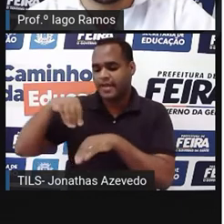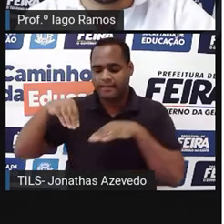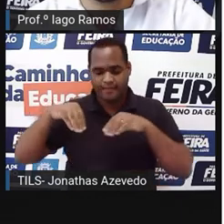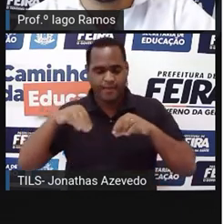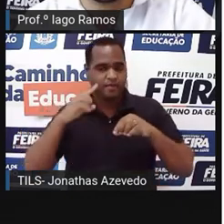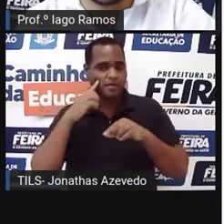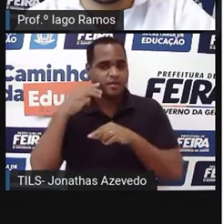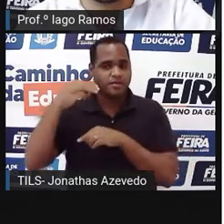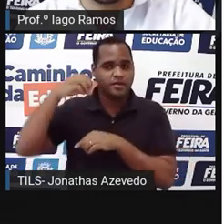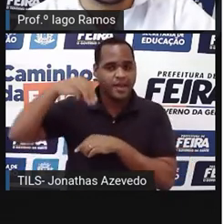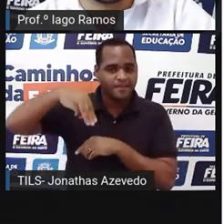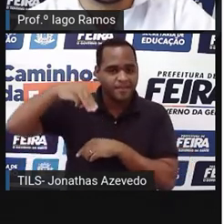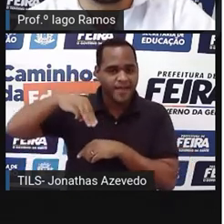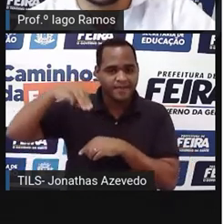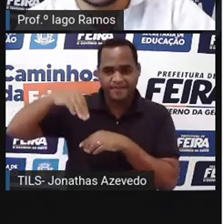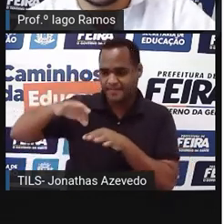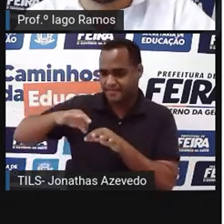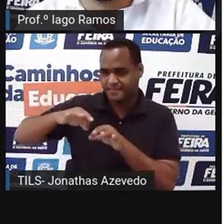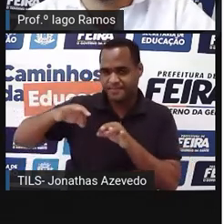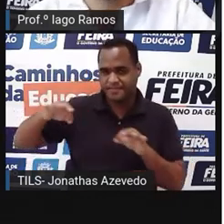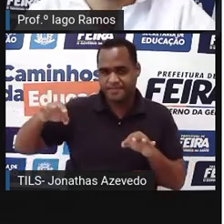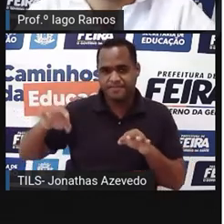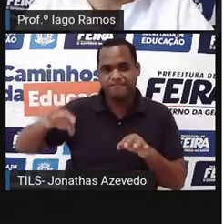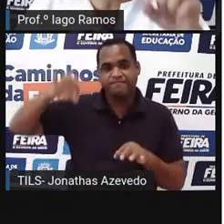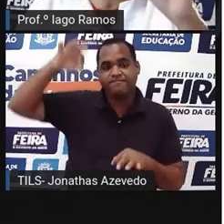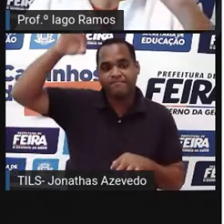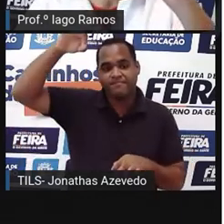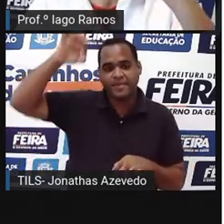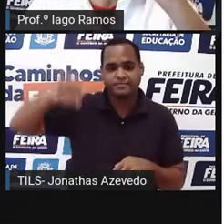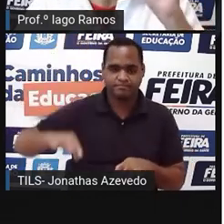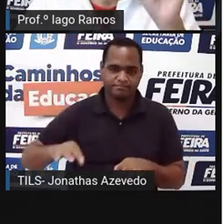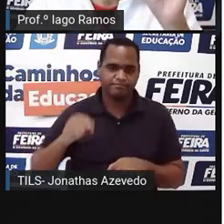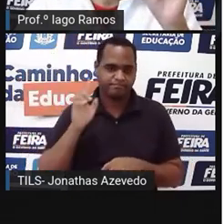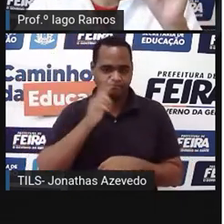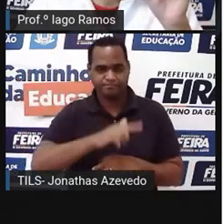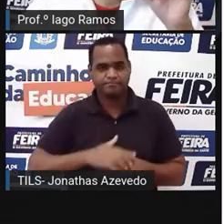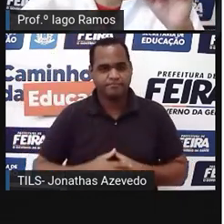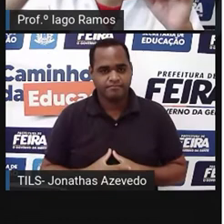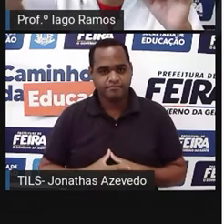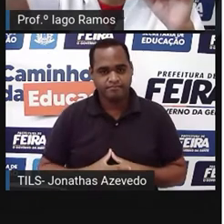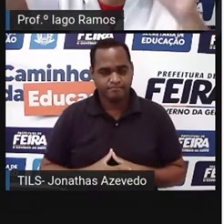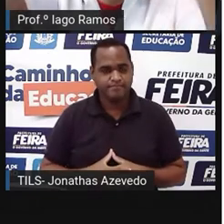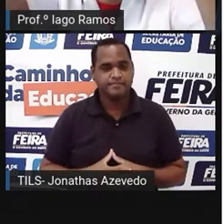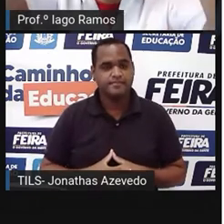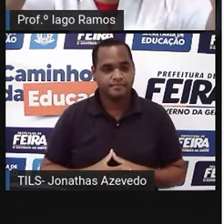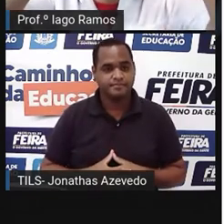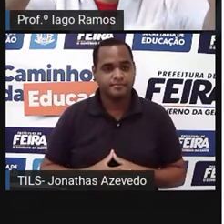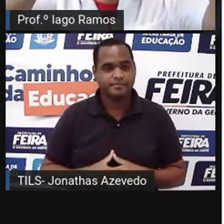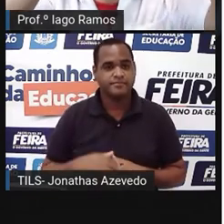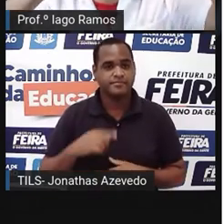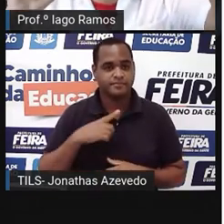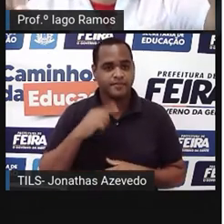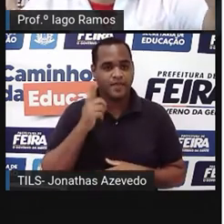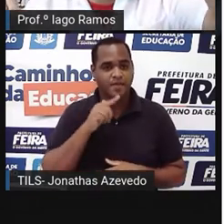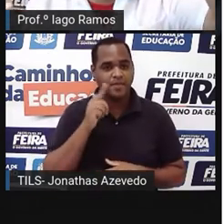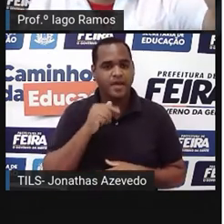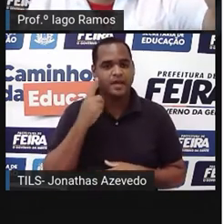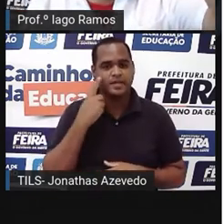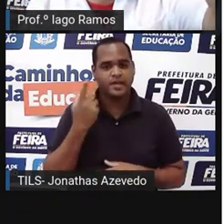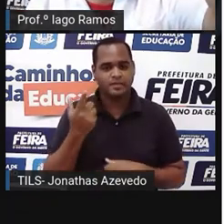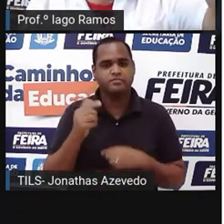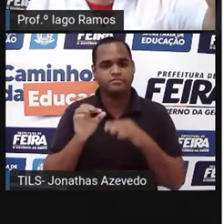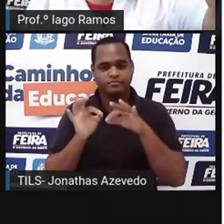30 metros do pé da antena, tá bom? Se a gente vê, ó, o cabo puxado aqui da antena,